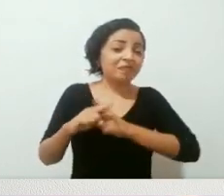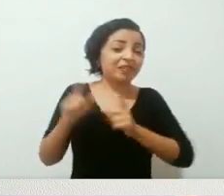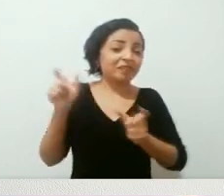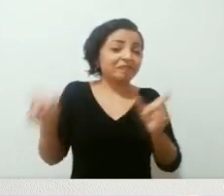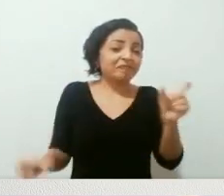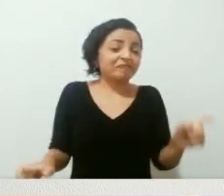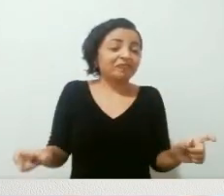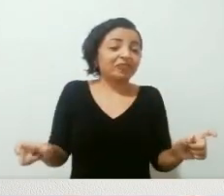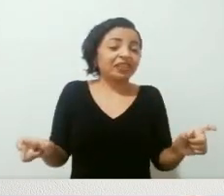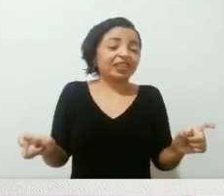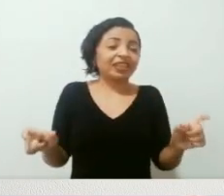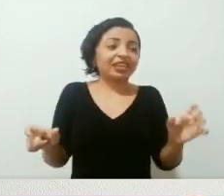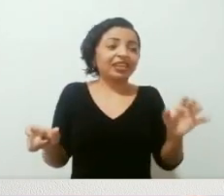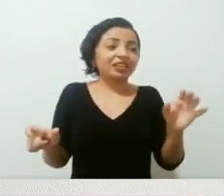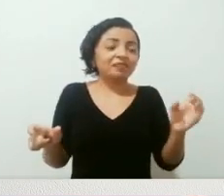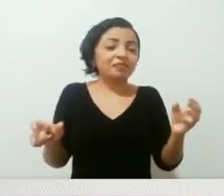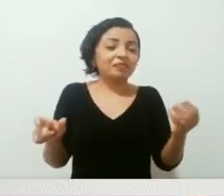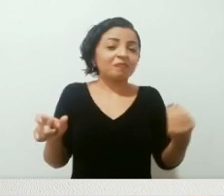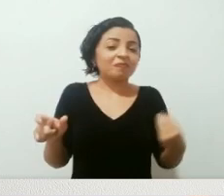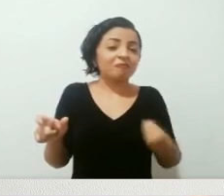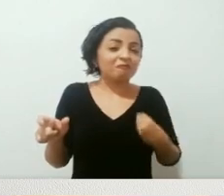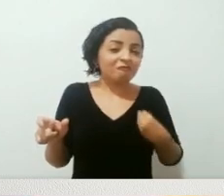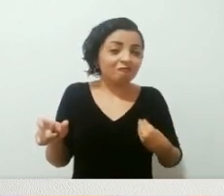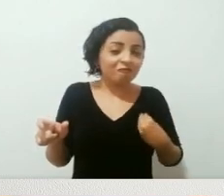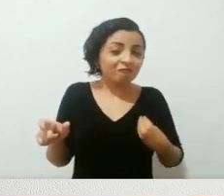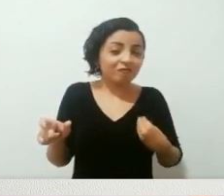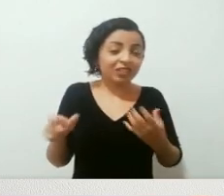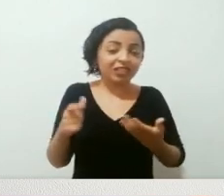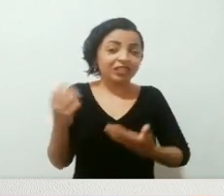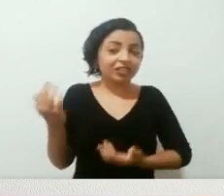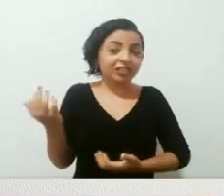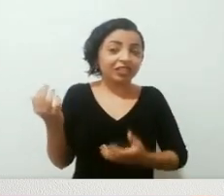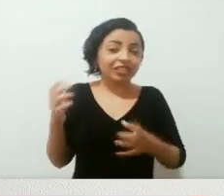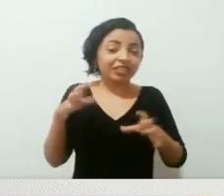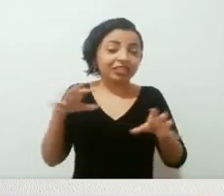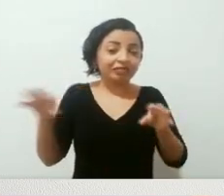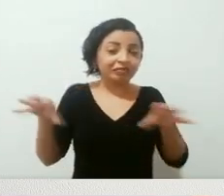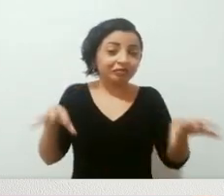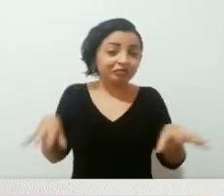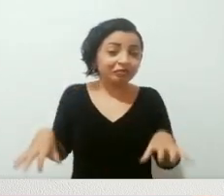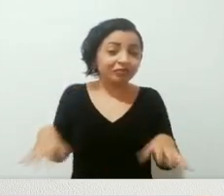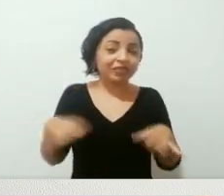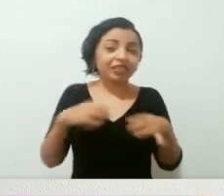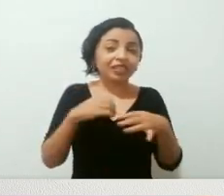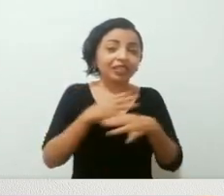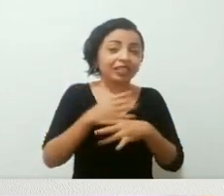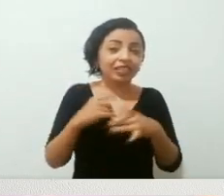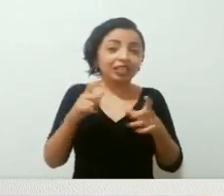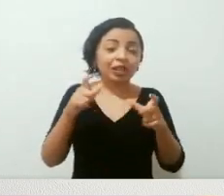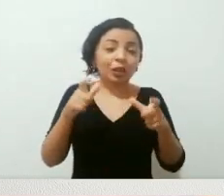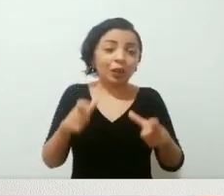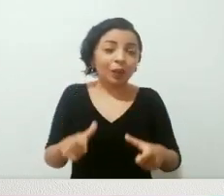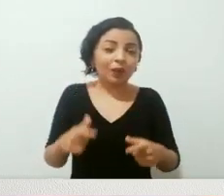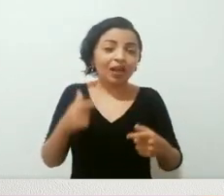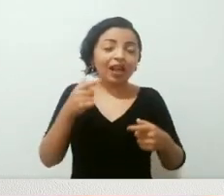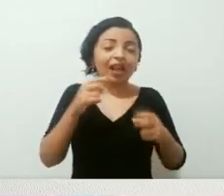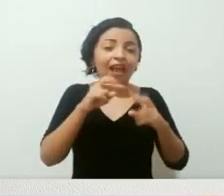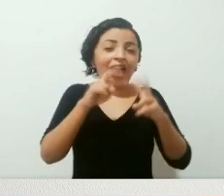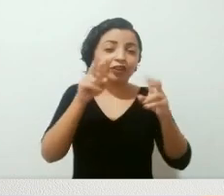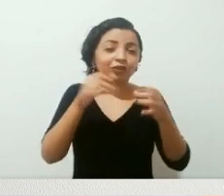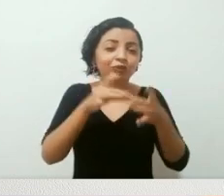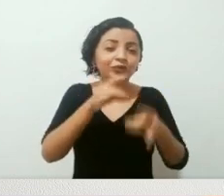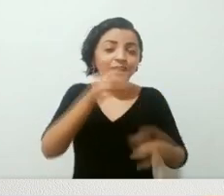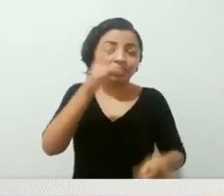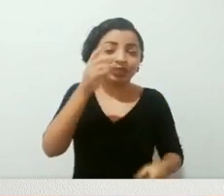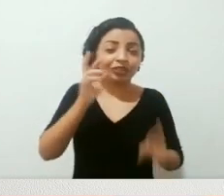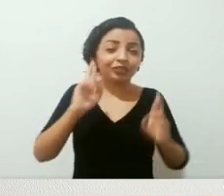figuras, eles, em momentos diferentes do livro, em condições diferentes do livro, em cenários diferentes, em ambientes diferentes, diálogos diferentes, tudo